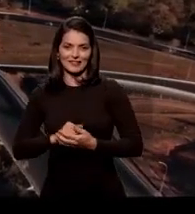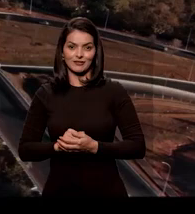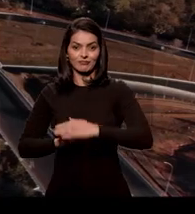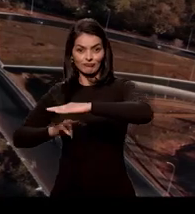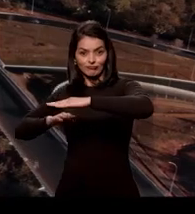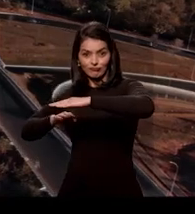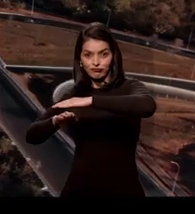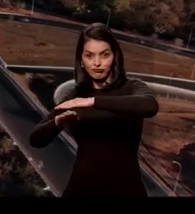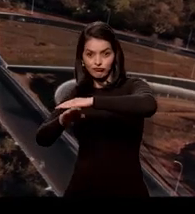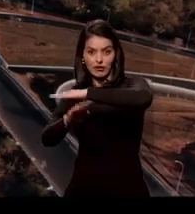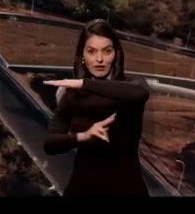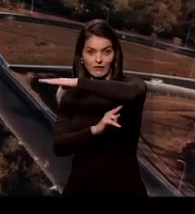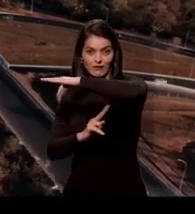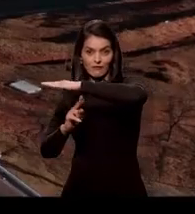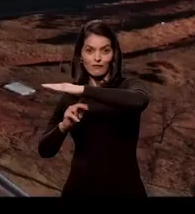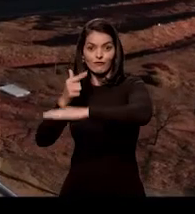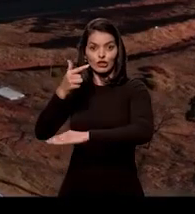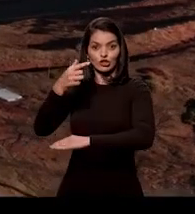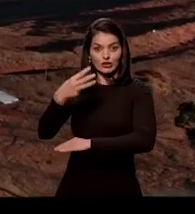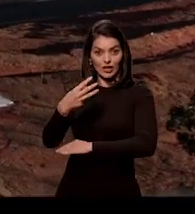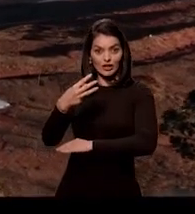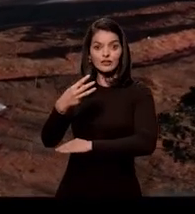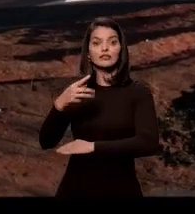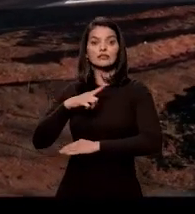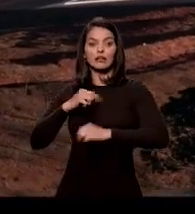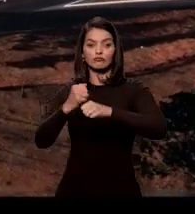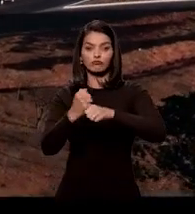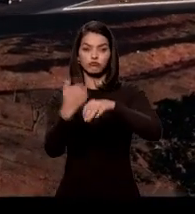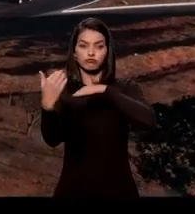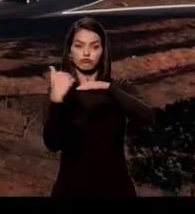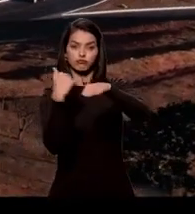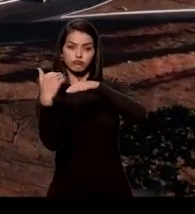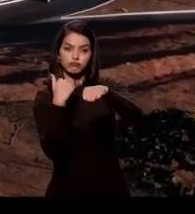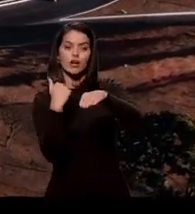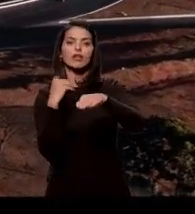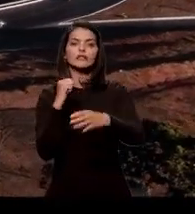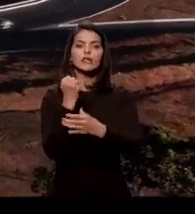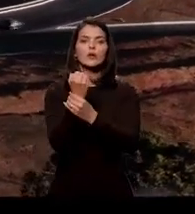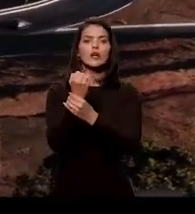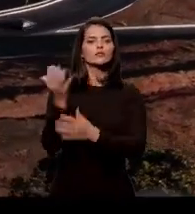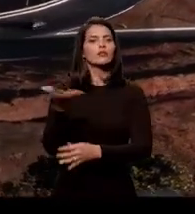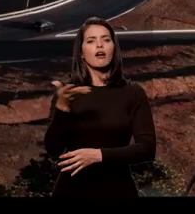conjunto de 23 viadutos, vias duplicadas, mais segurança e rapidez.